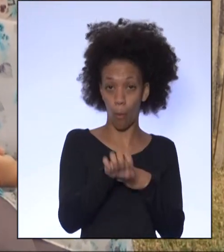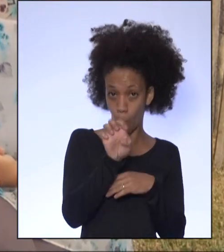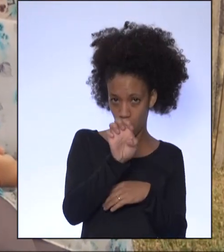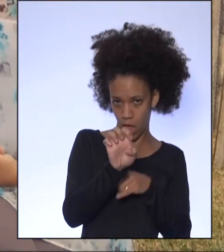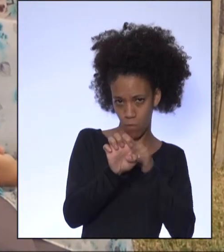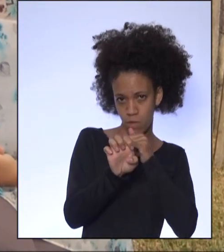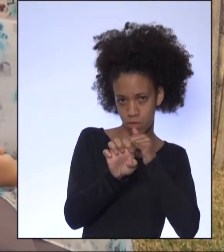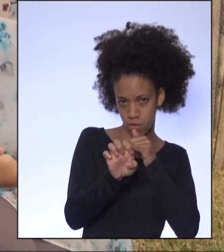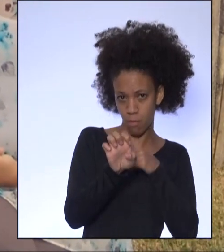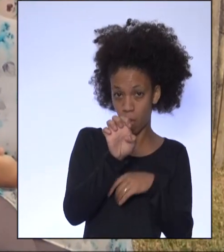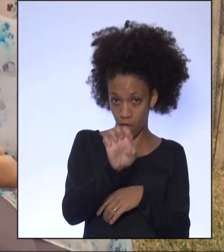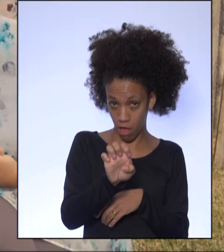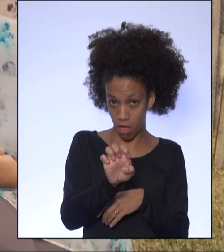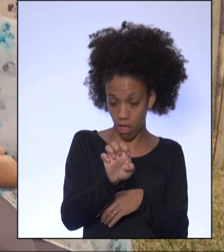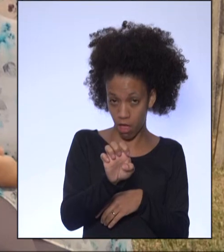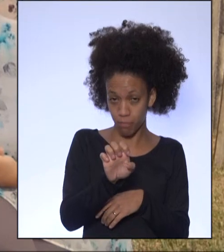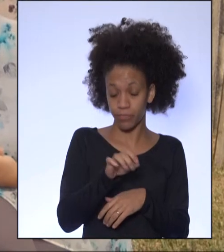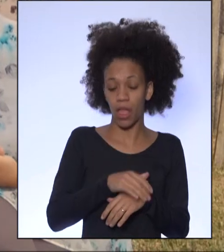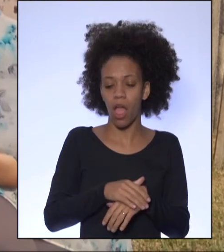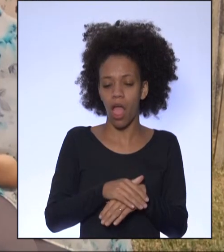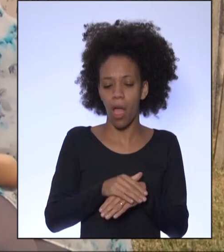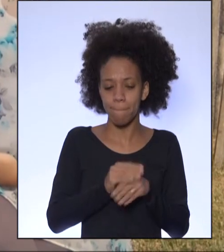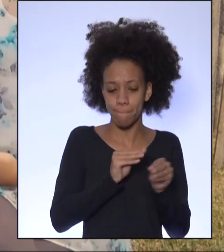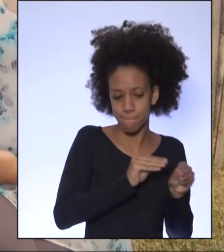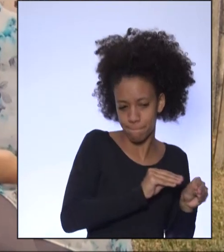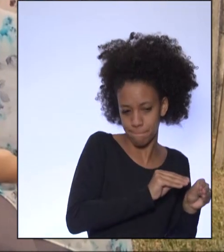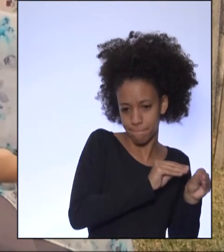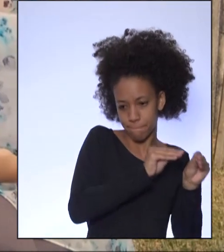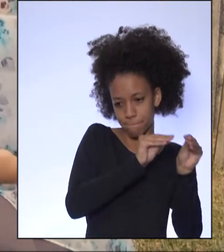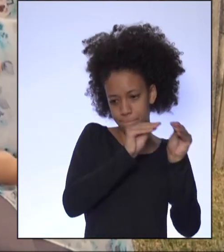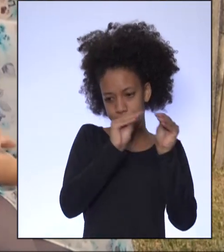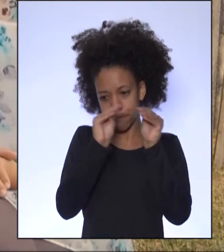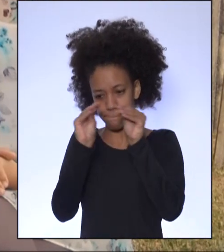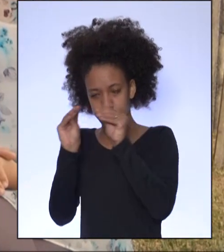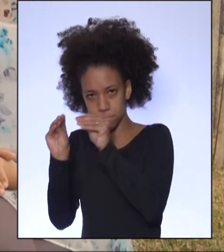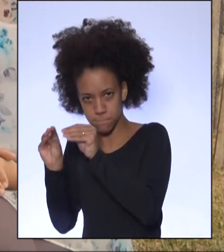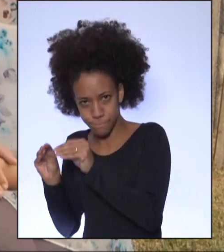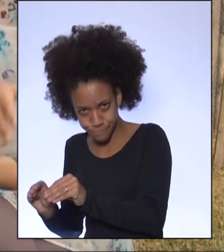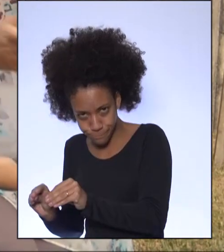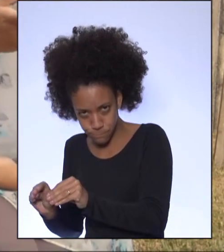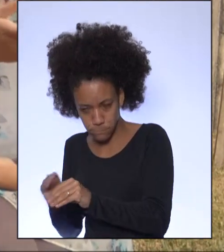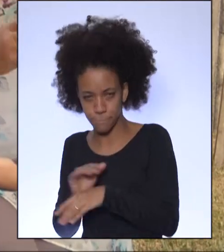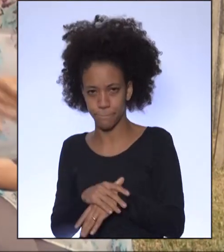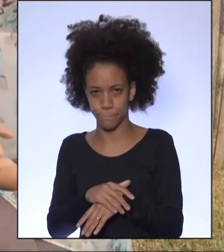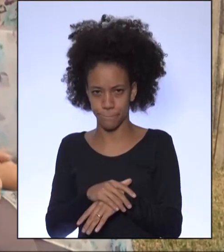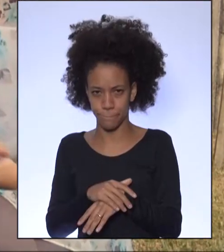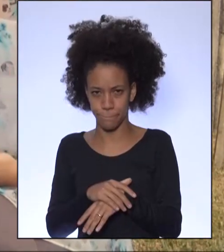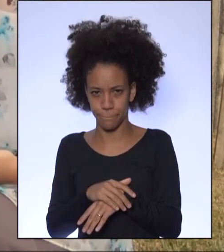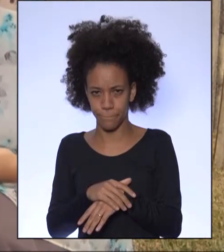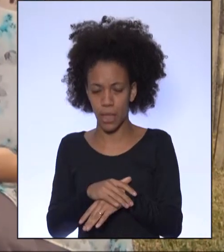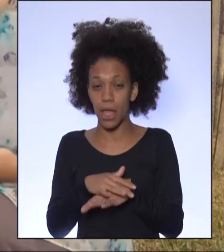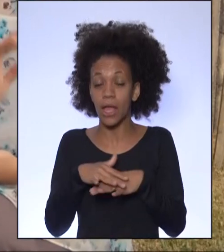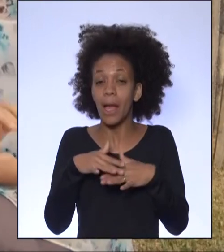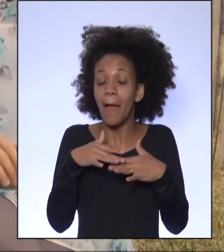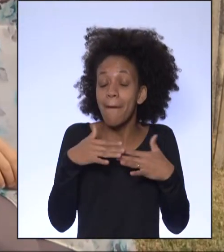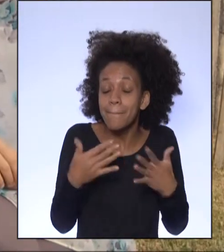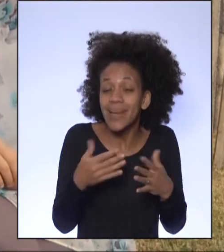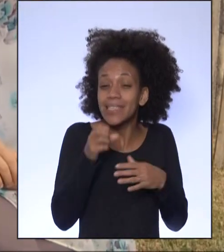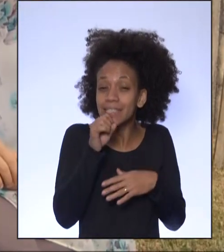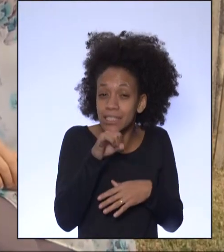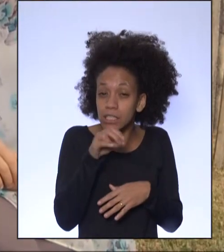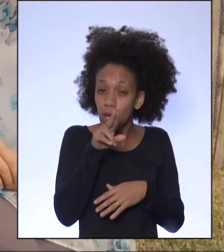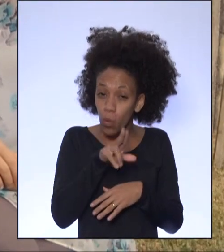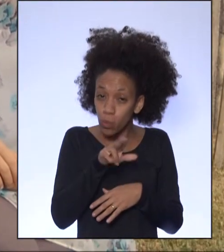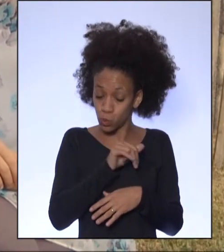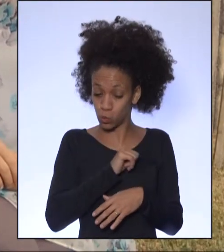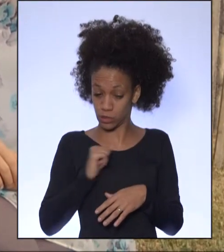imigração, pois indica alguém que está migrando para outro país. Já se eu uso a China como meu